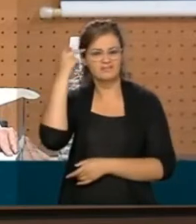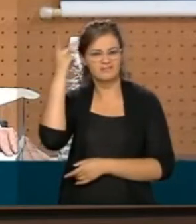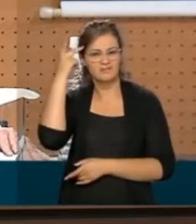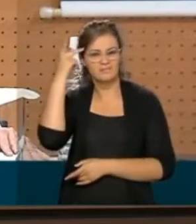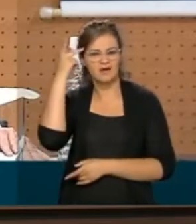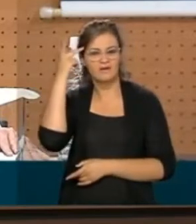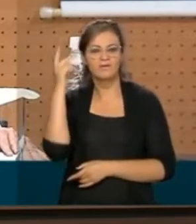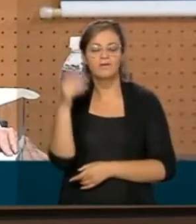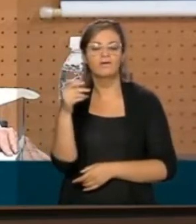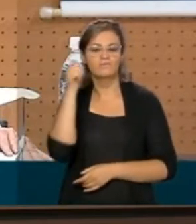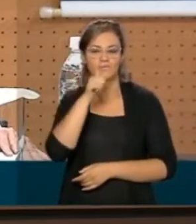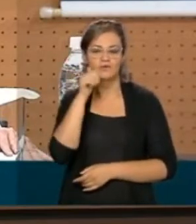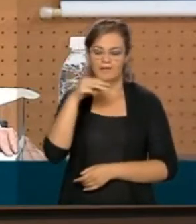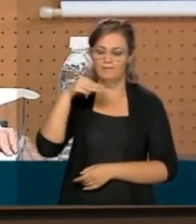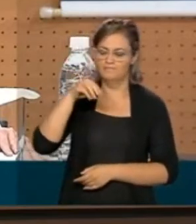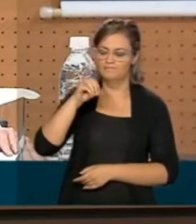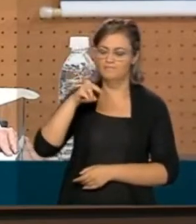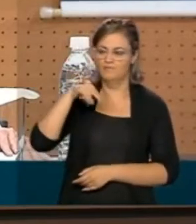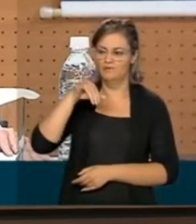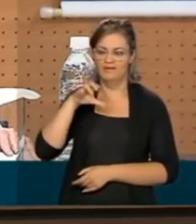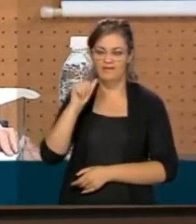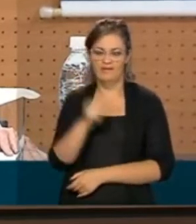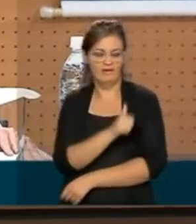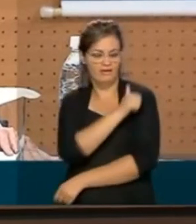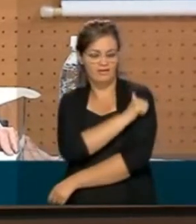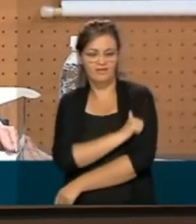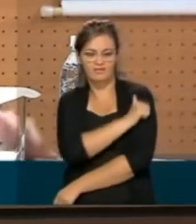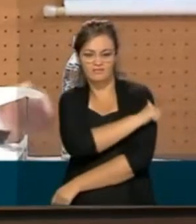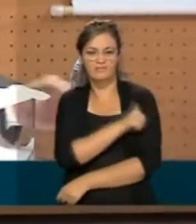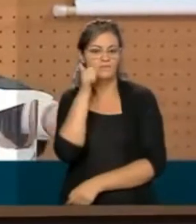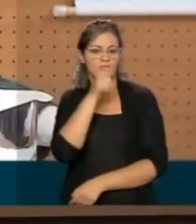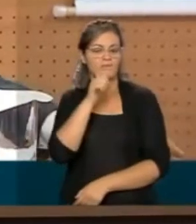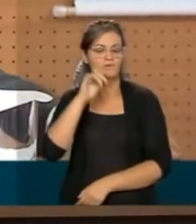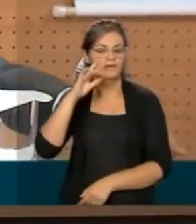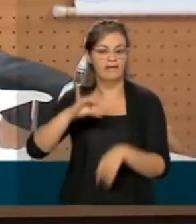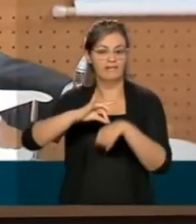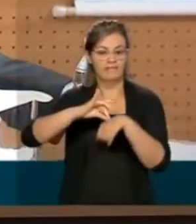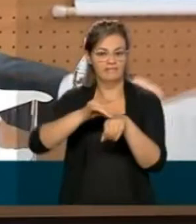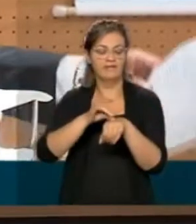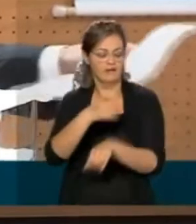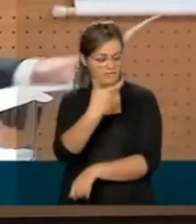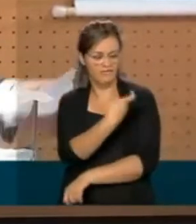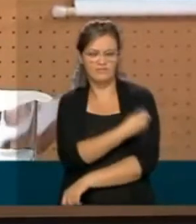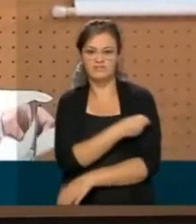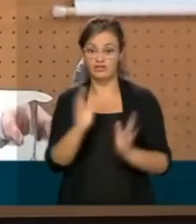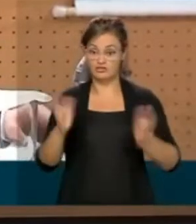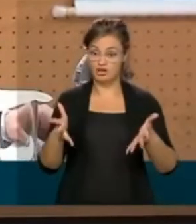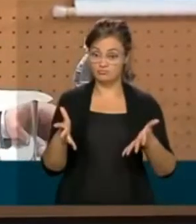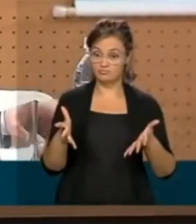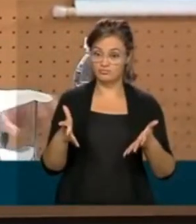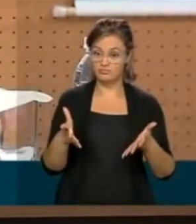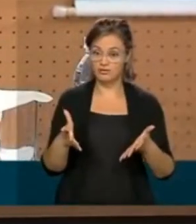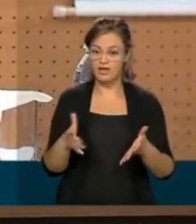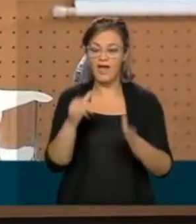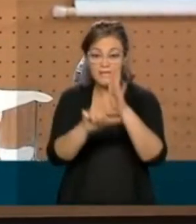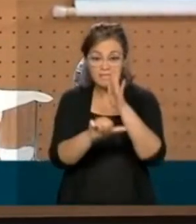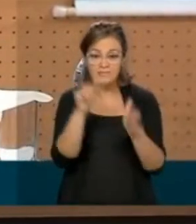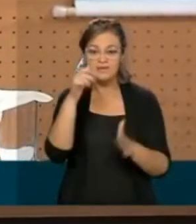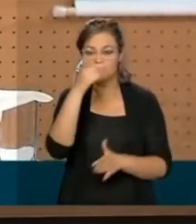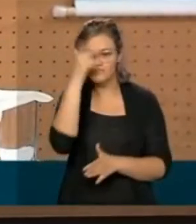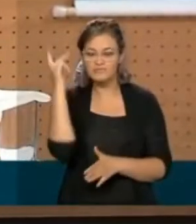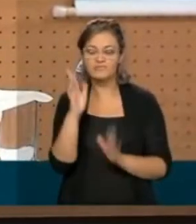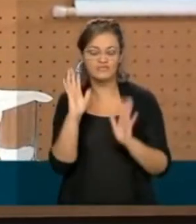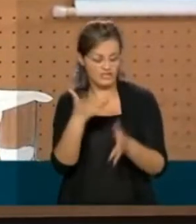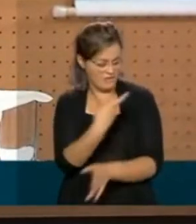Mônica Calazan, uma enfermeira de 54 anos, mulher negra, foi vacinada com a primeira dose da Coronavac. É a primeira pessoa